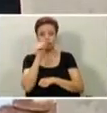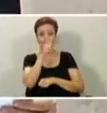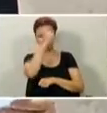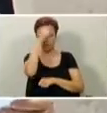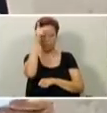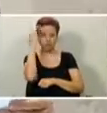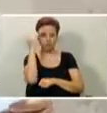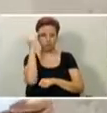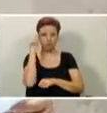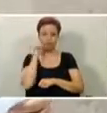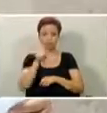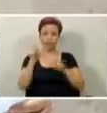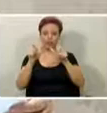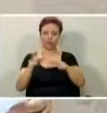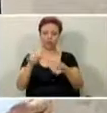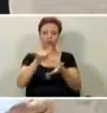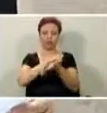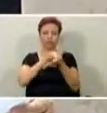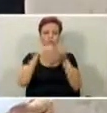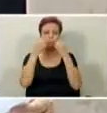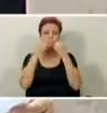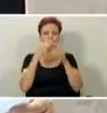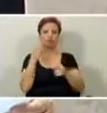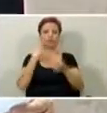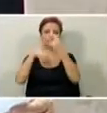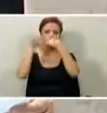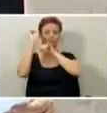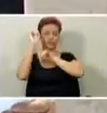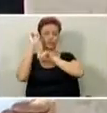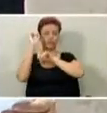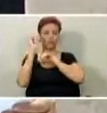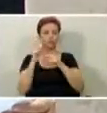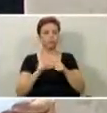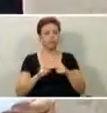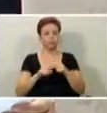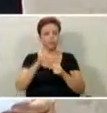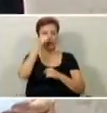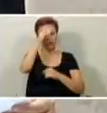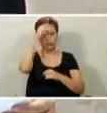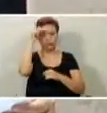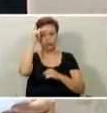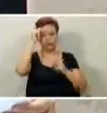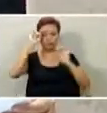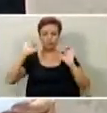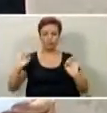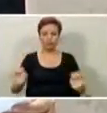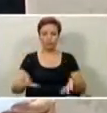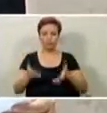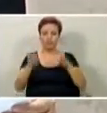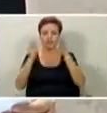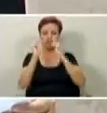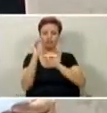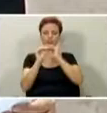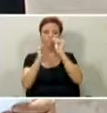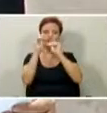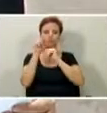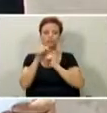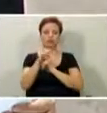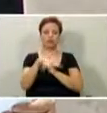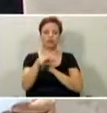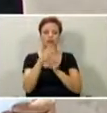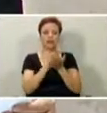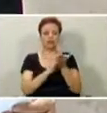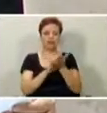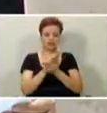estratégico de desenvolvimento, por que a própria prefeitura não impulsionar esse desenvolvimento local?